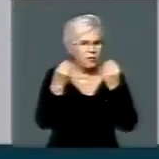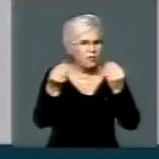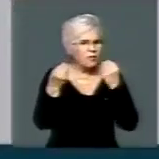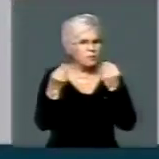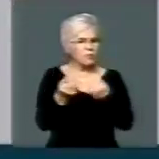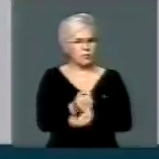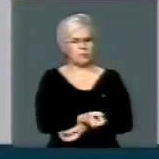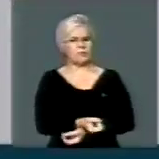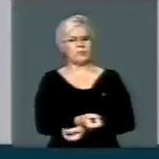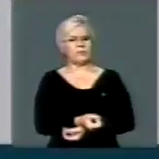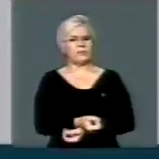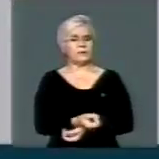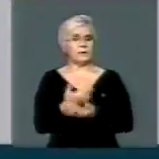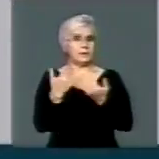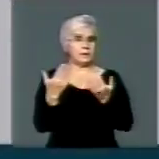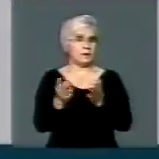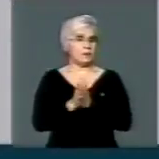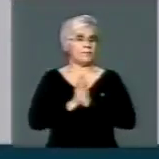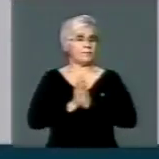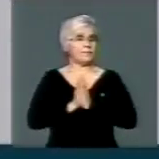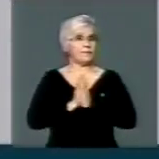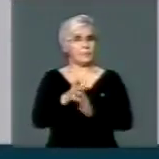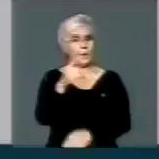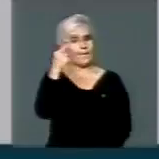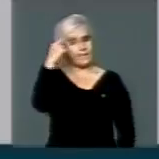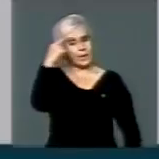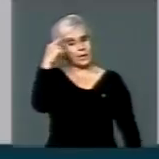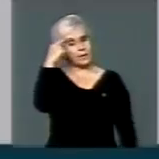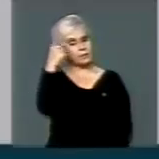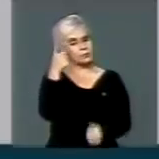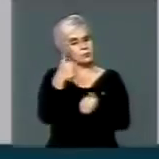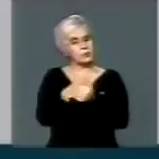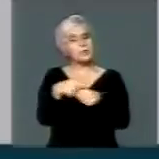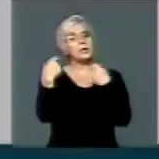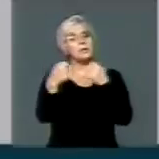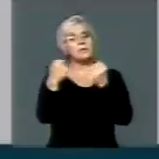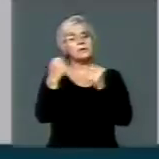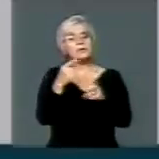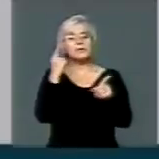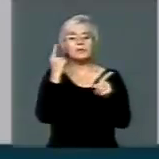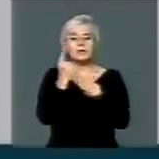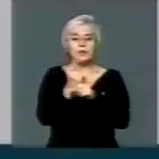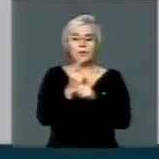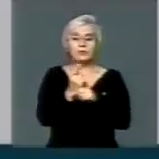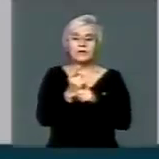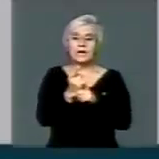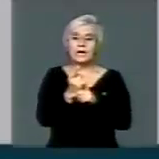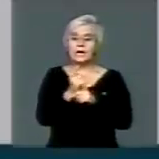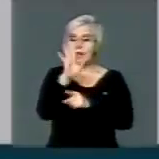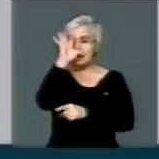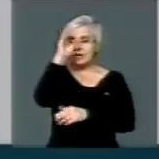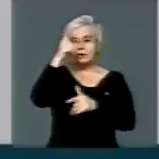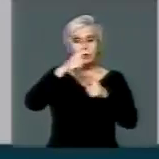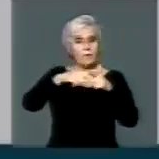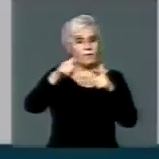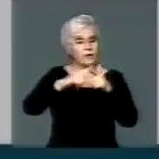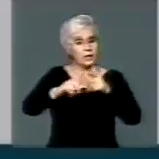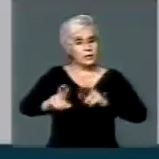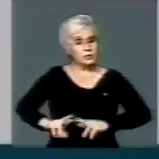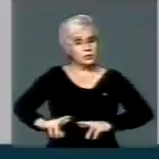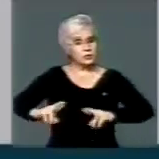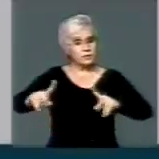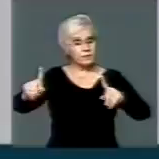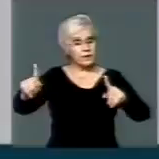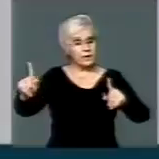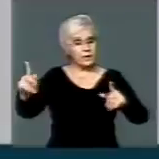Estado. Então eu penso que deve-se encontrar uma outra solução para essa